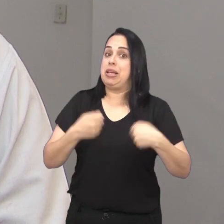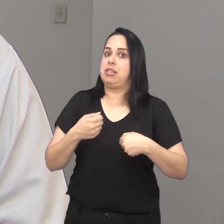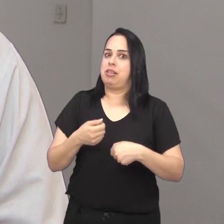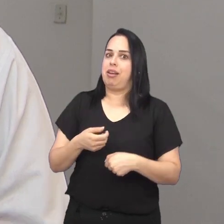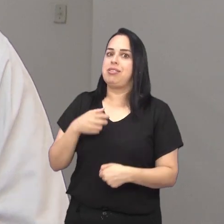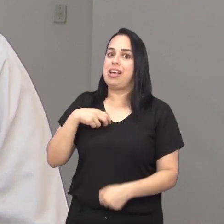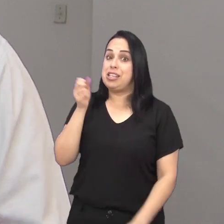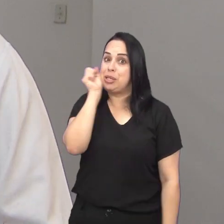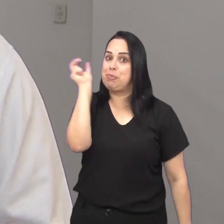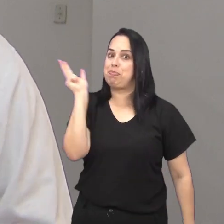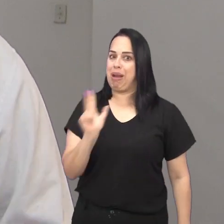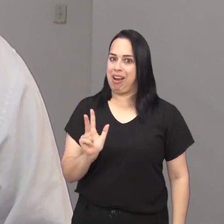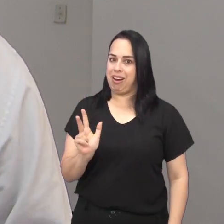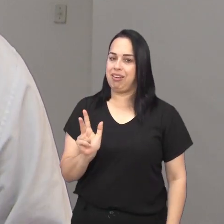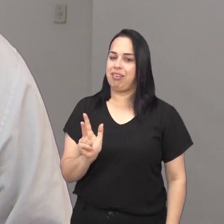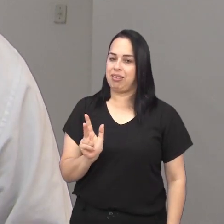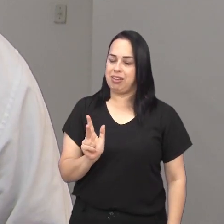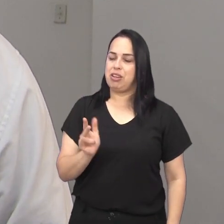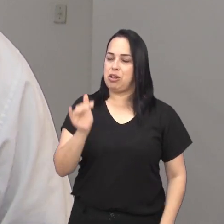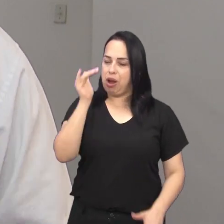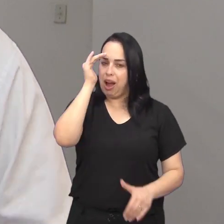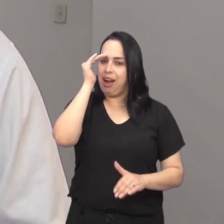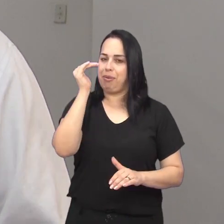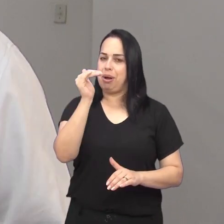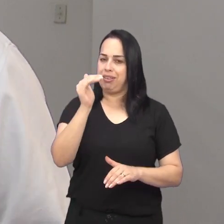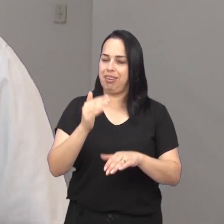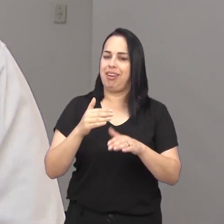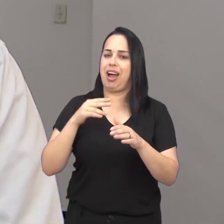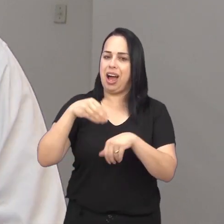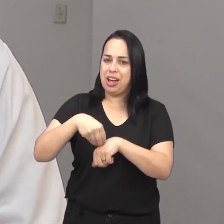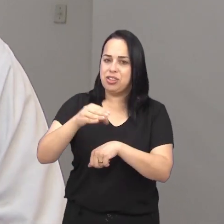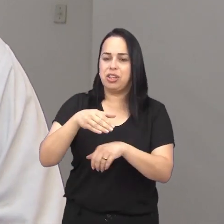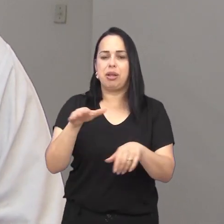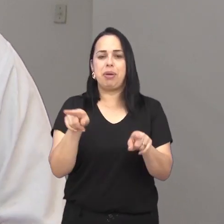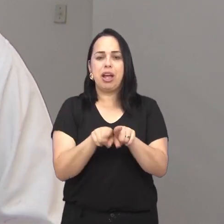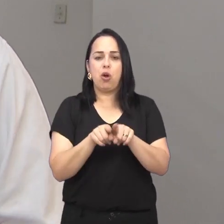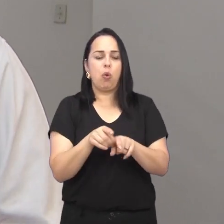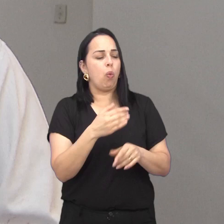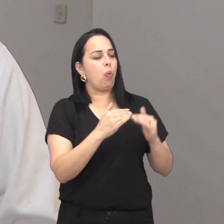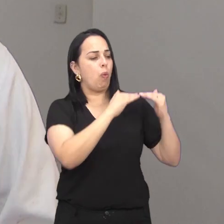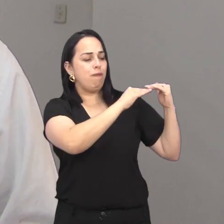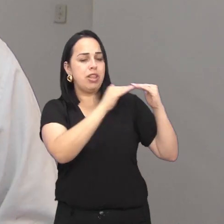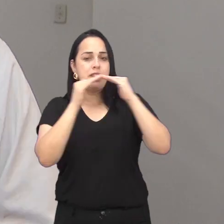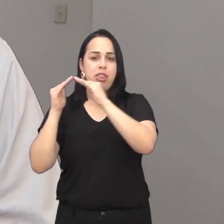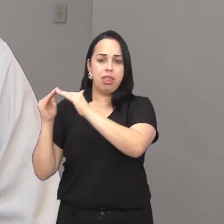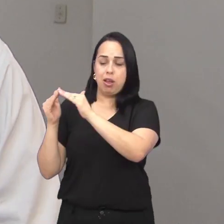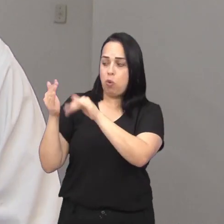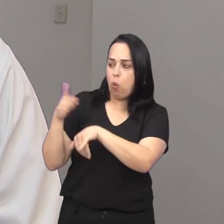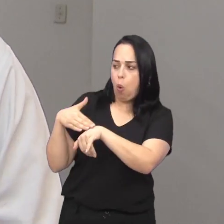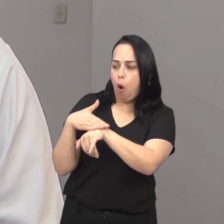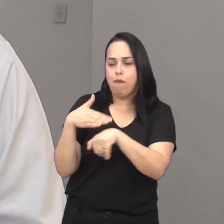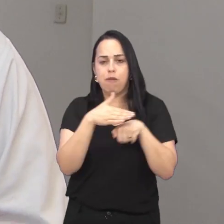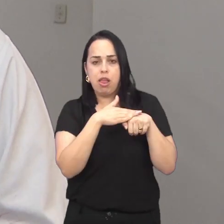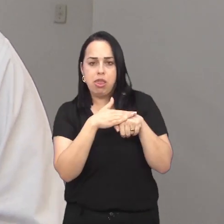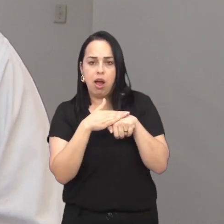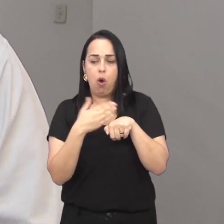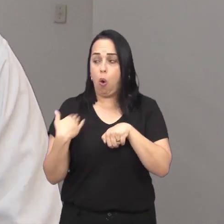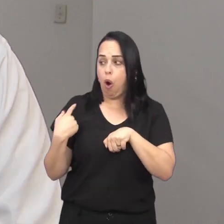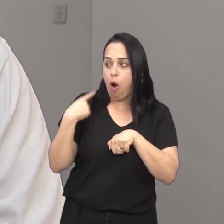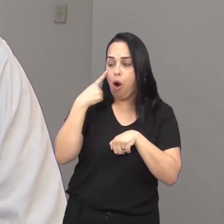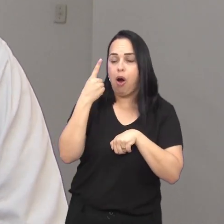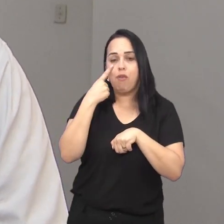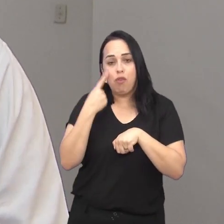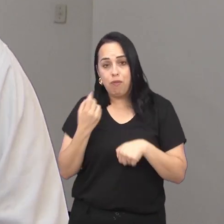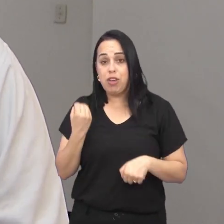ser mais esperto do que eles e seguir essas dicas e conversar também com a comunidade, com os vizinhos, com as pessoas próximas, para que a gente